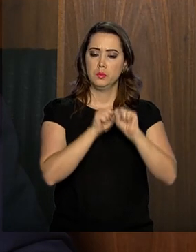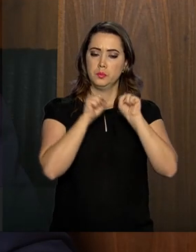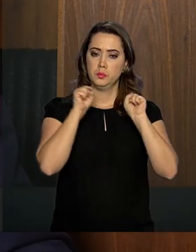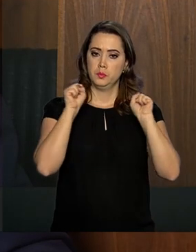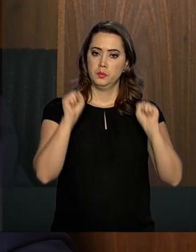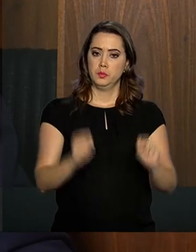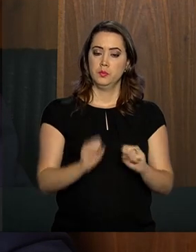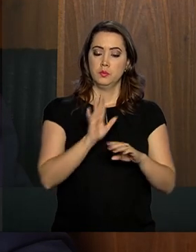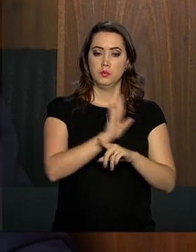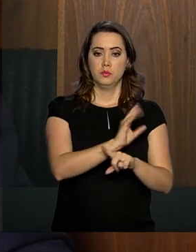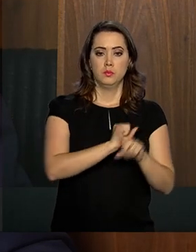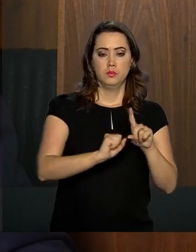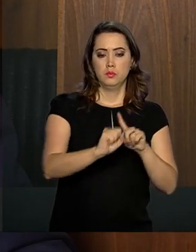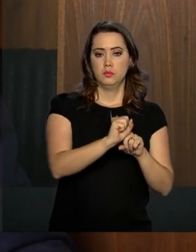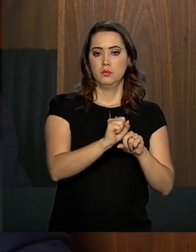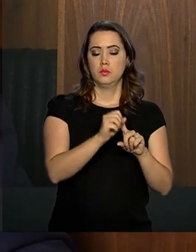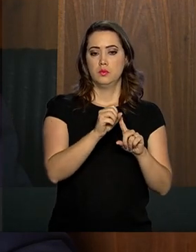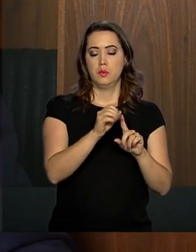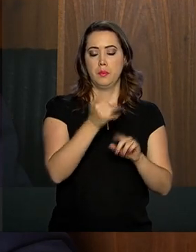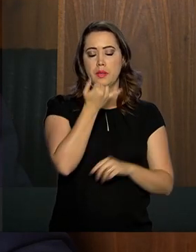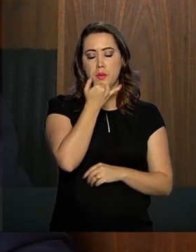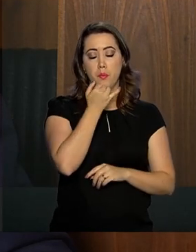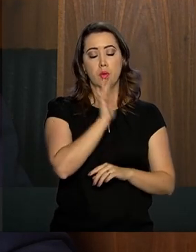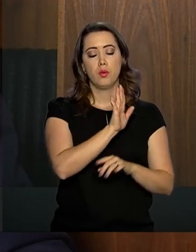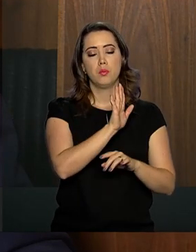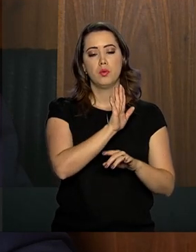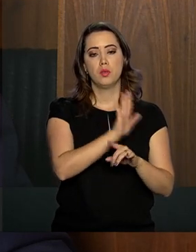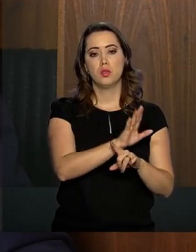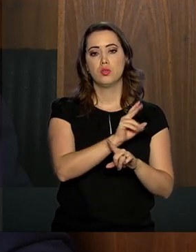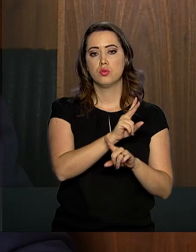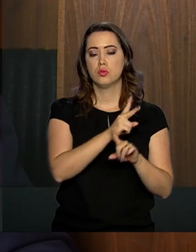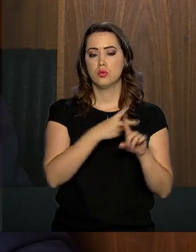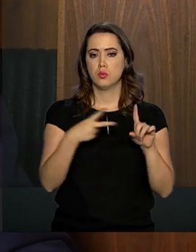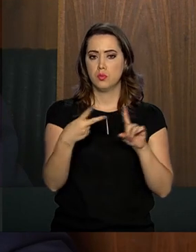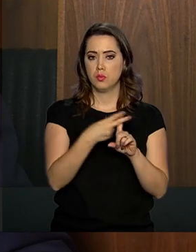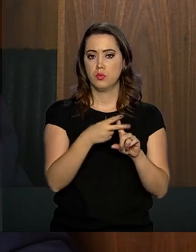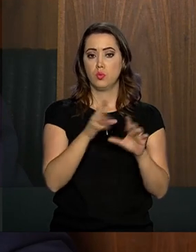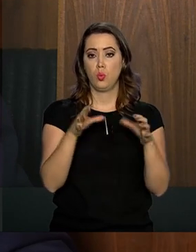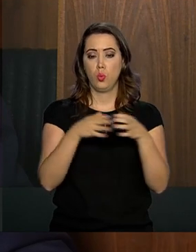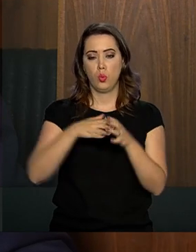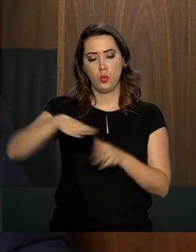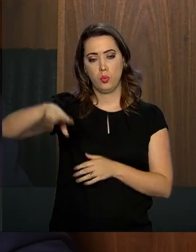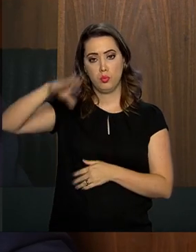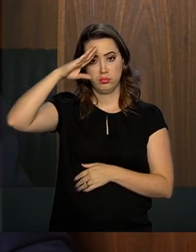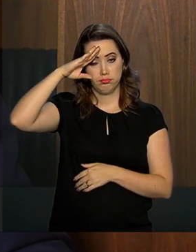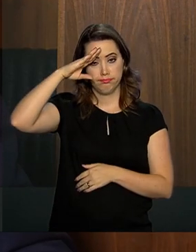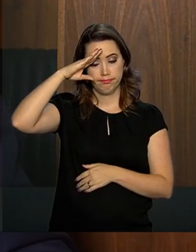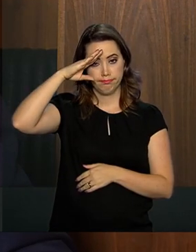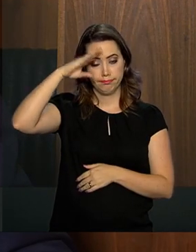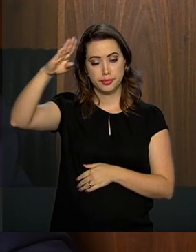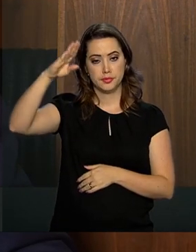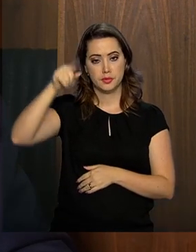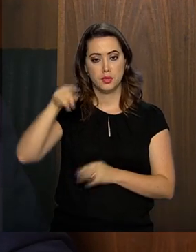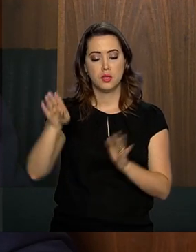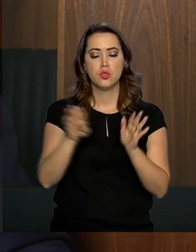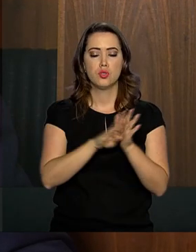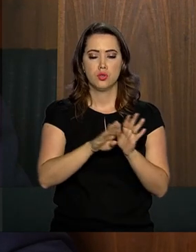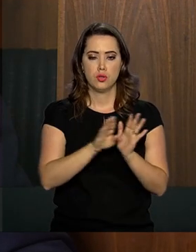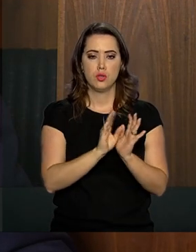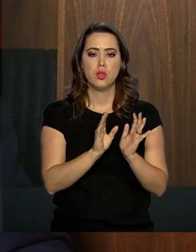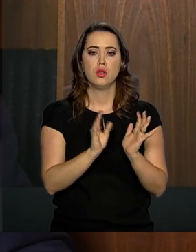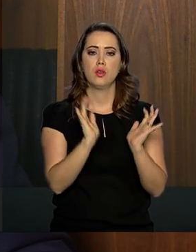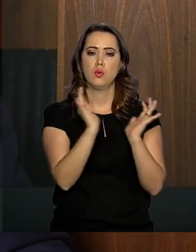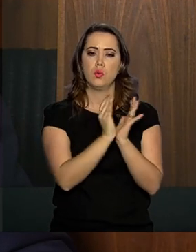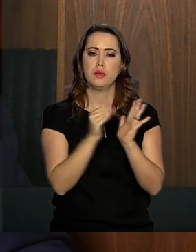de assistência previdenciária dos militares, que deverá chegar ao Congresso Nacional